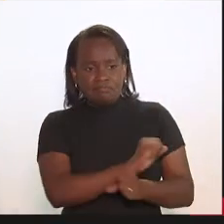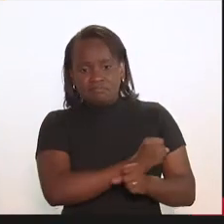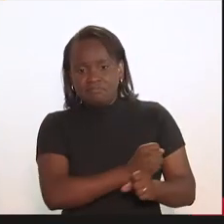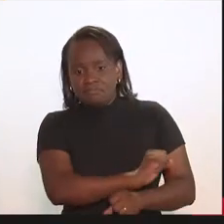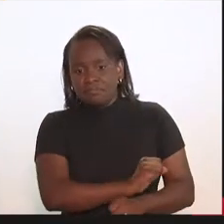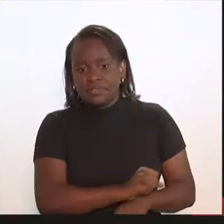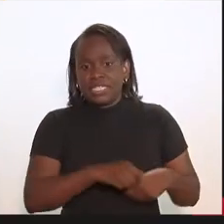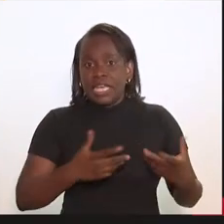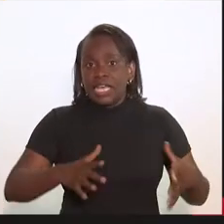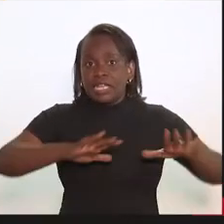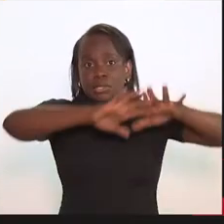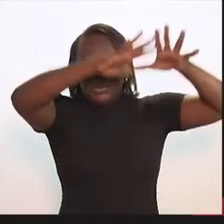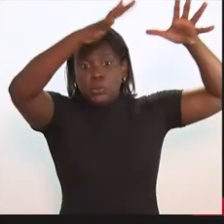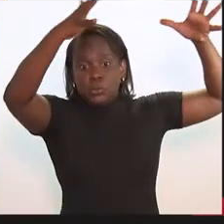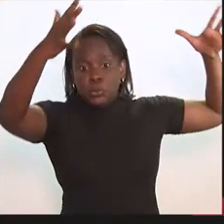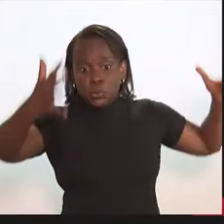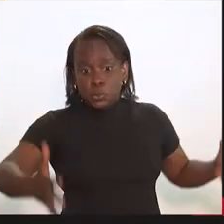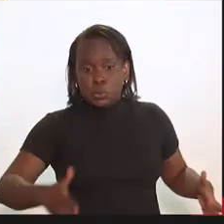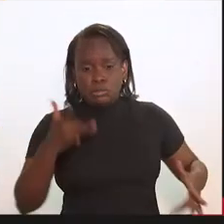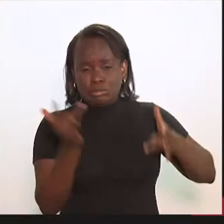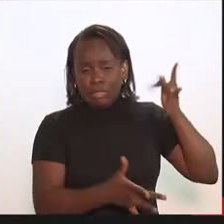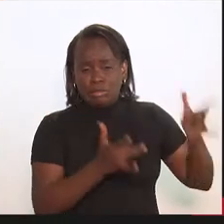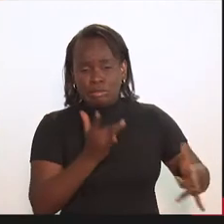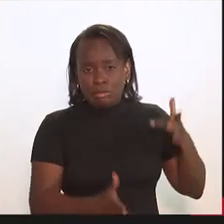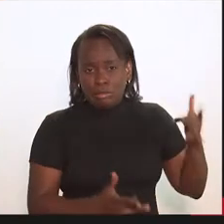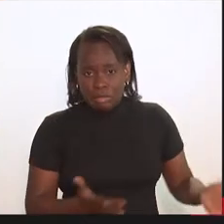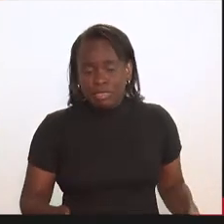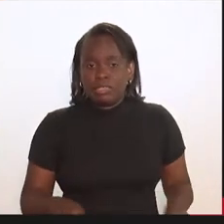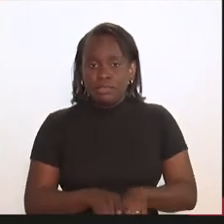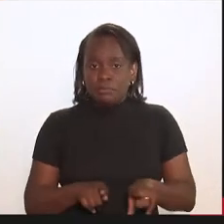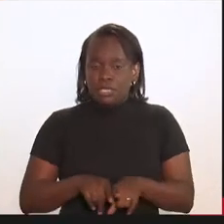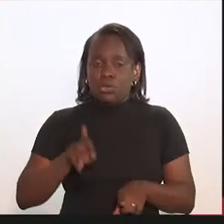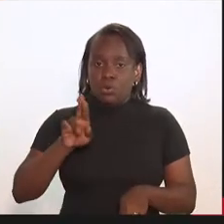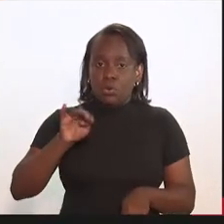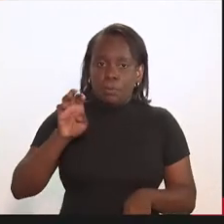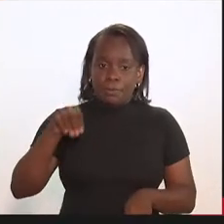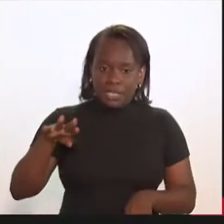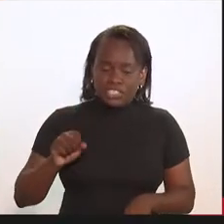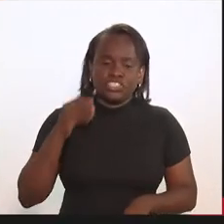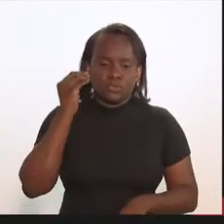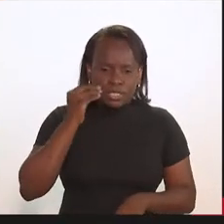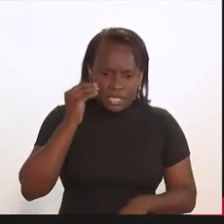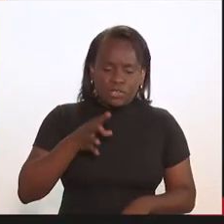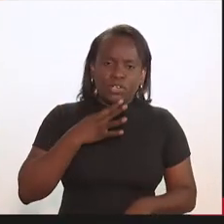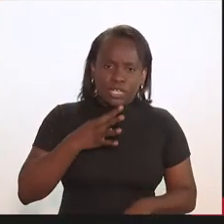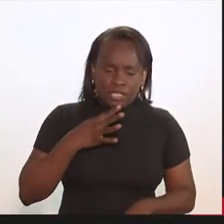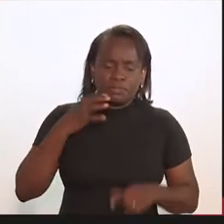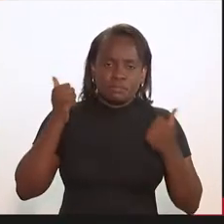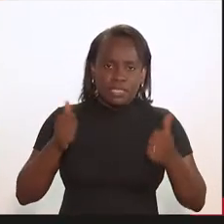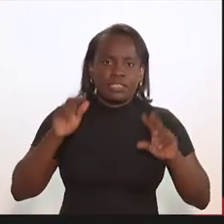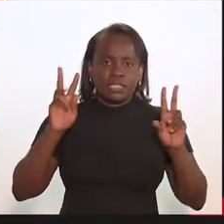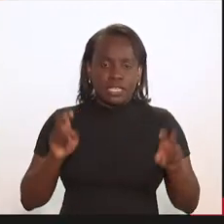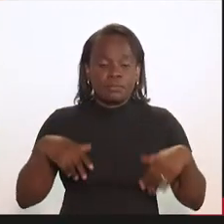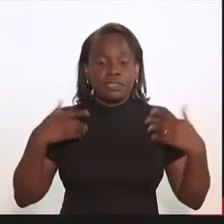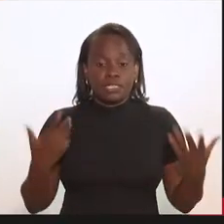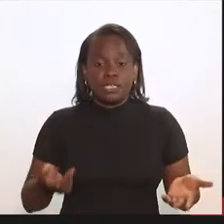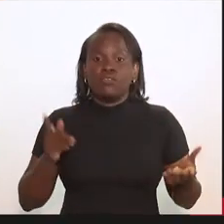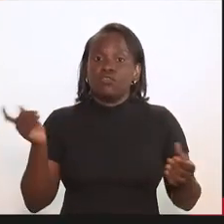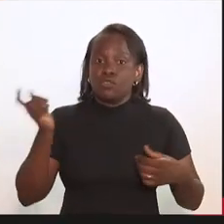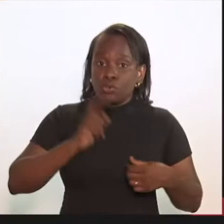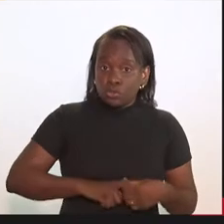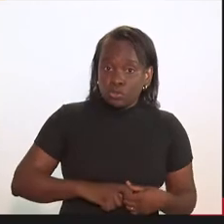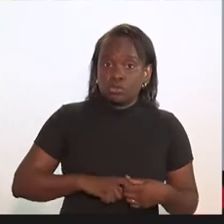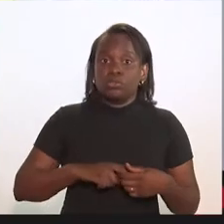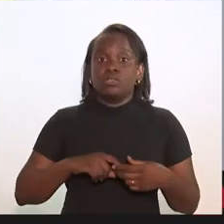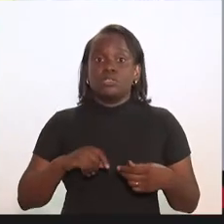sorte. Eram verdadeiros galpões com sucata abandonado. O Rubim também é um quadro experiente do Rio de Janeiro, conhece o tema. Então, assim, e a gente